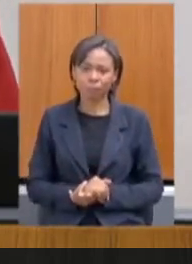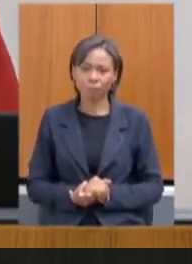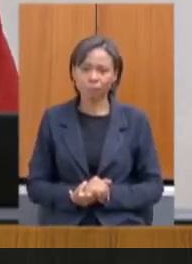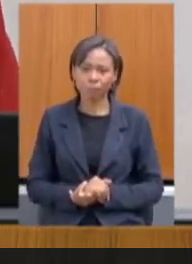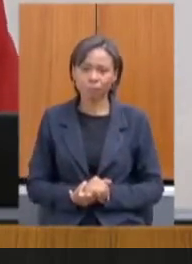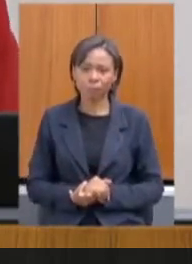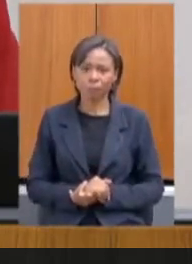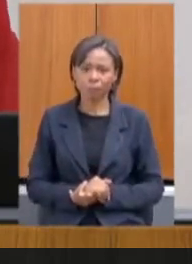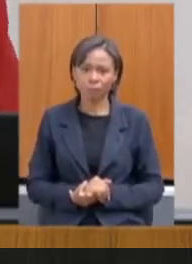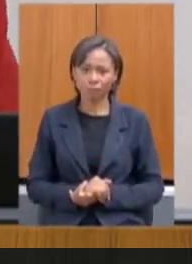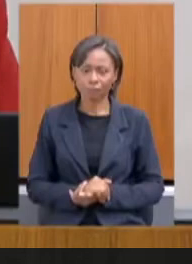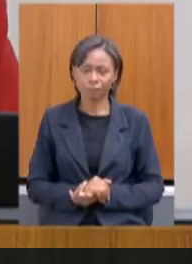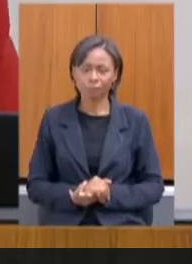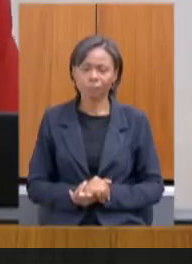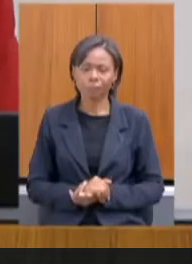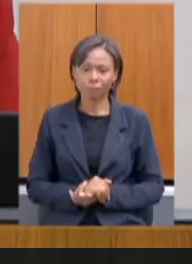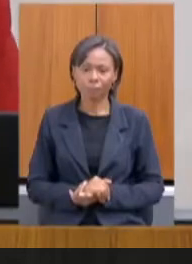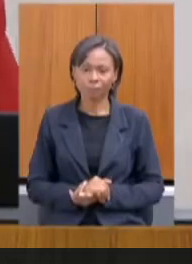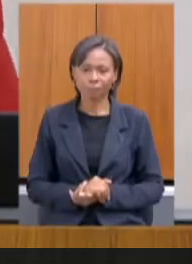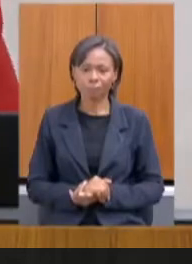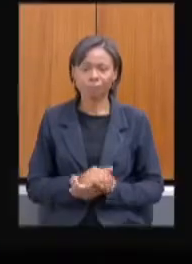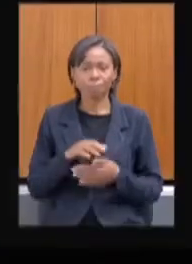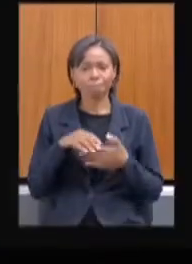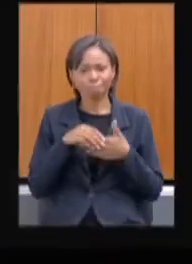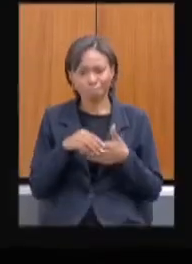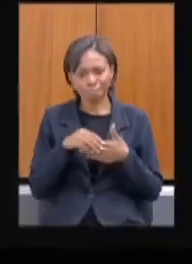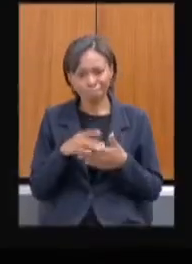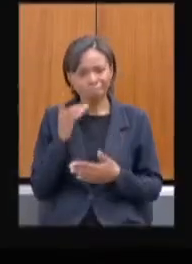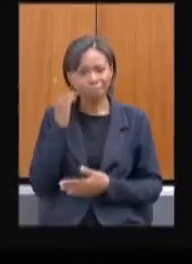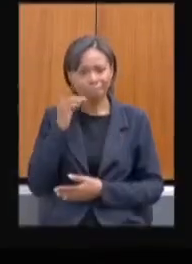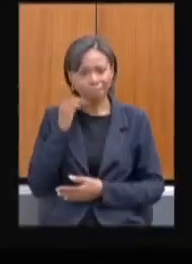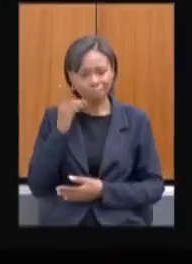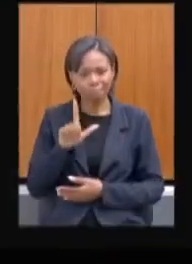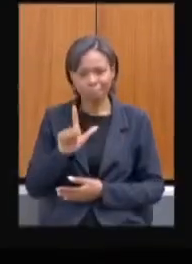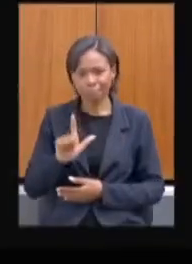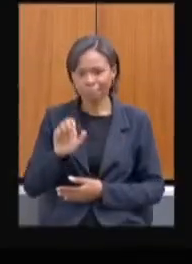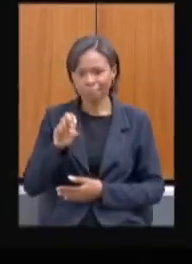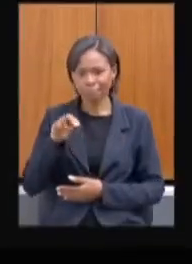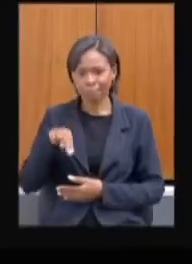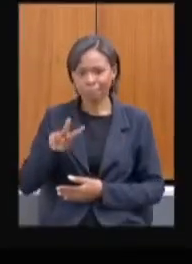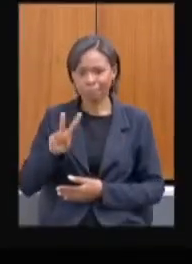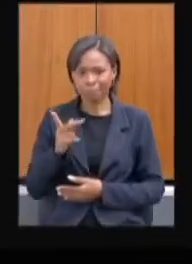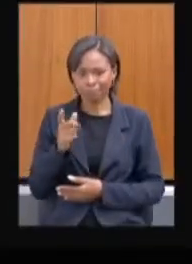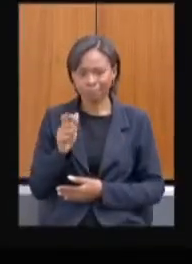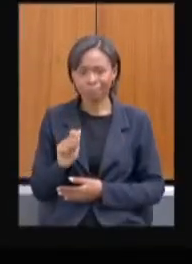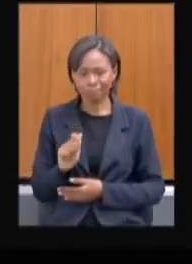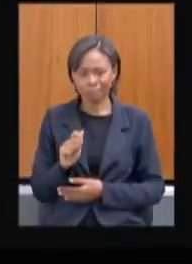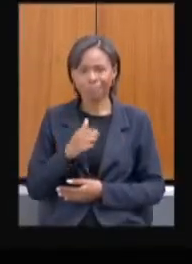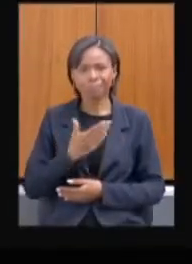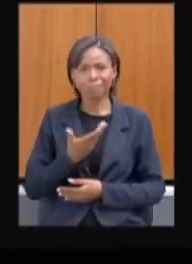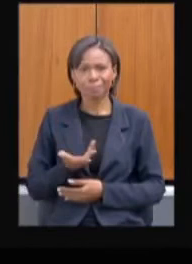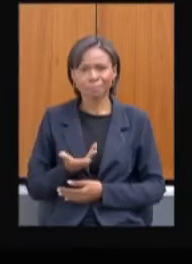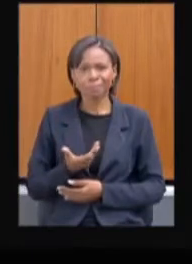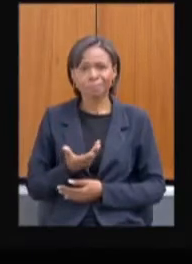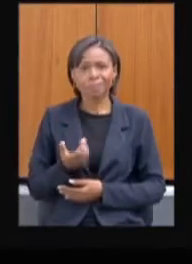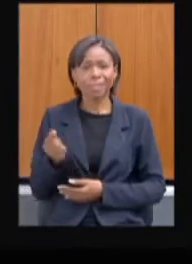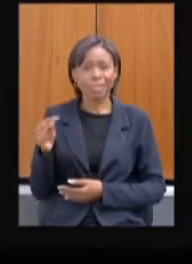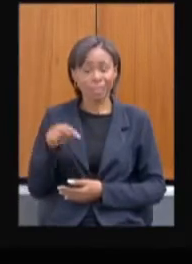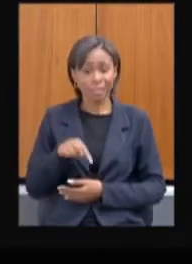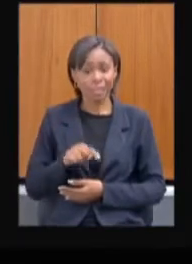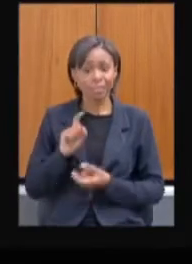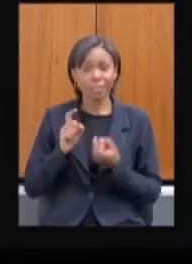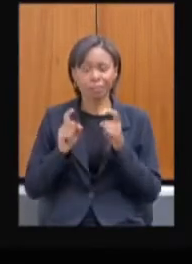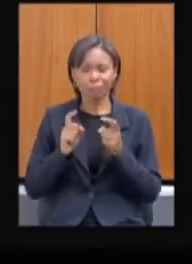Quero aqui cumprimentar a deputada Lenin, preside também essa reunião do